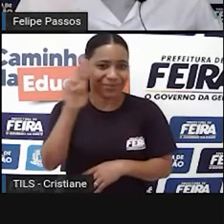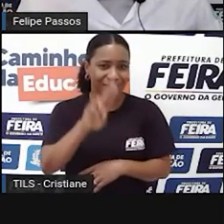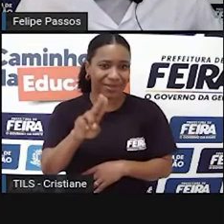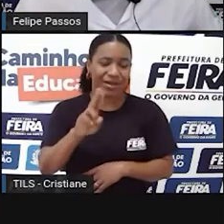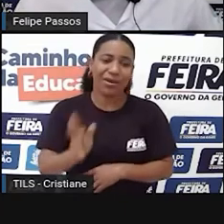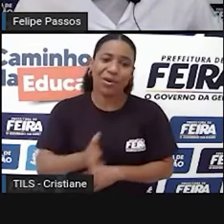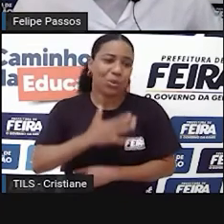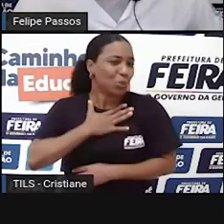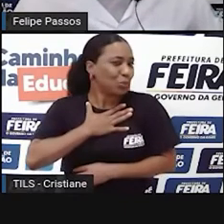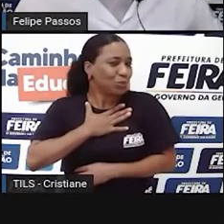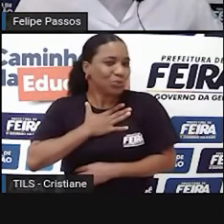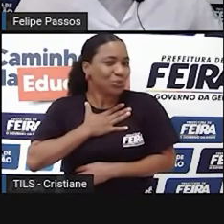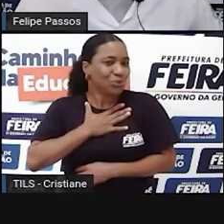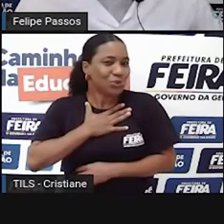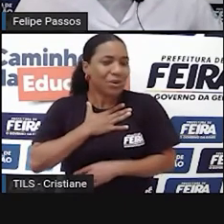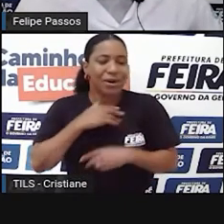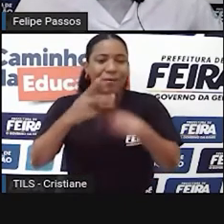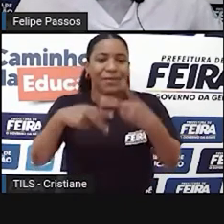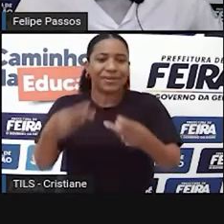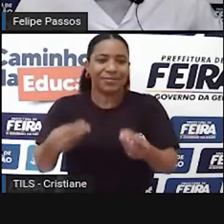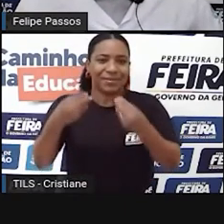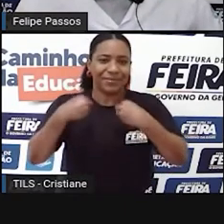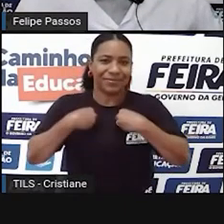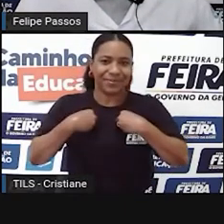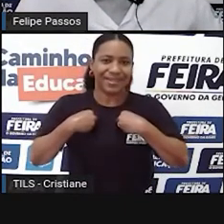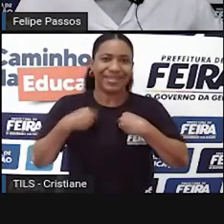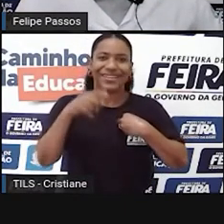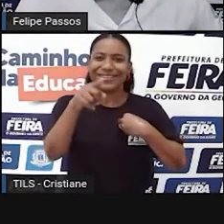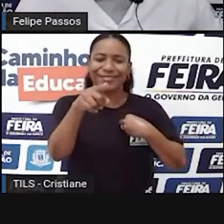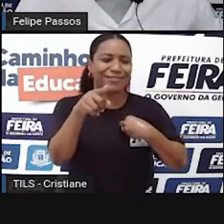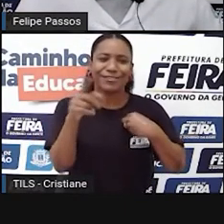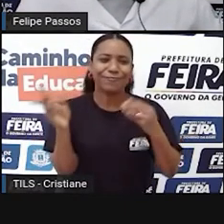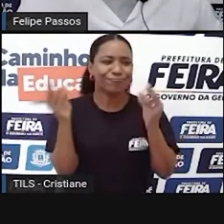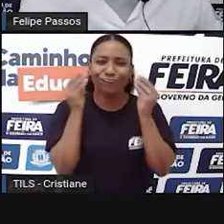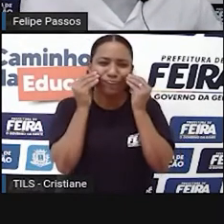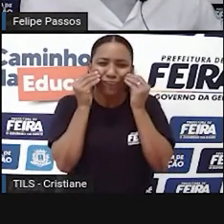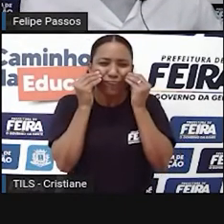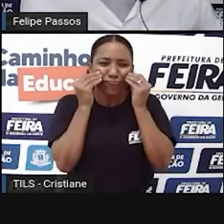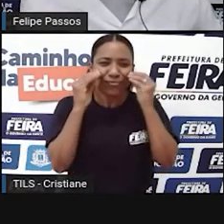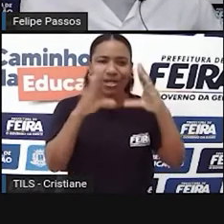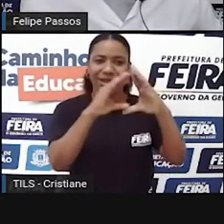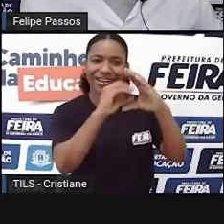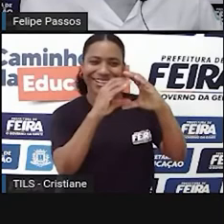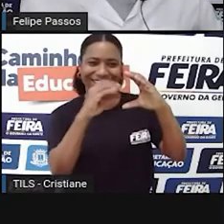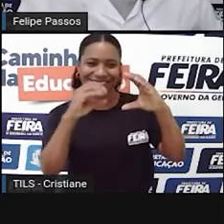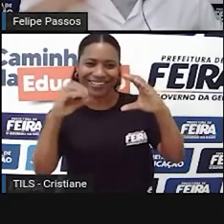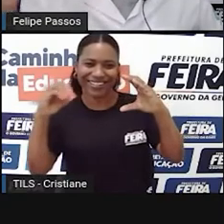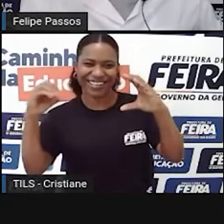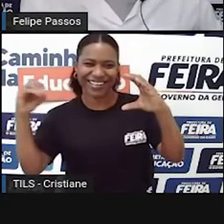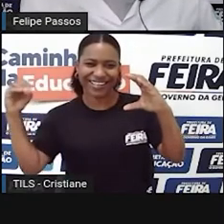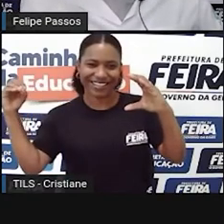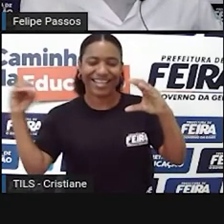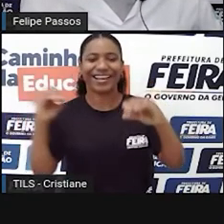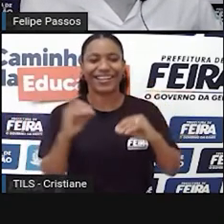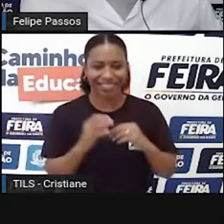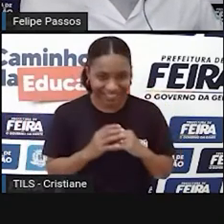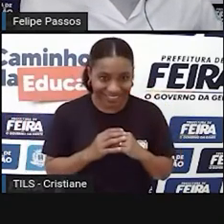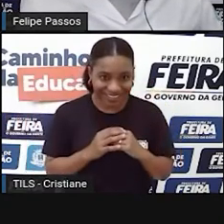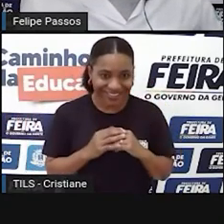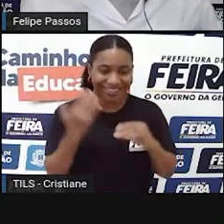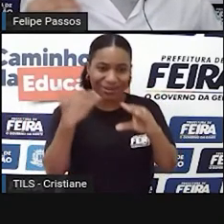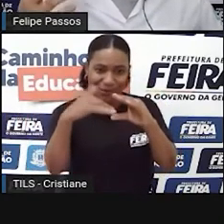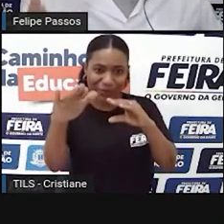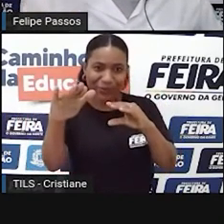gente gostou muito de um presente que a gente ganhou. A gente manda esse emoji aqui, né? Cheio de coraçõezinhos. Enfim, e tantos outros exemplos.